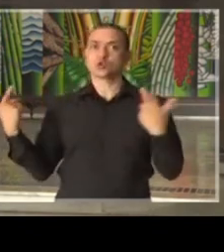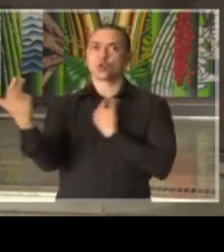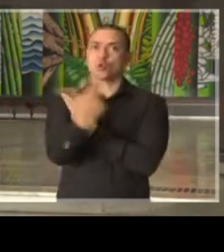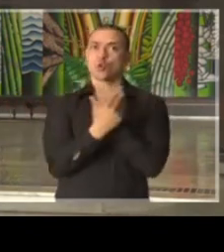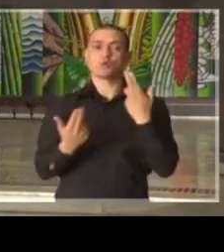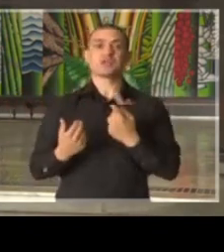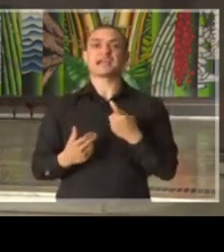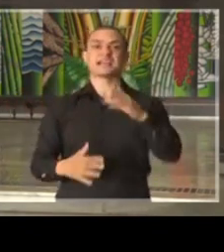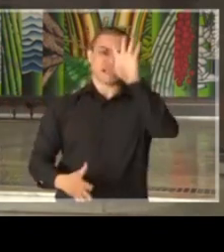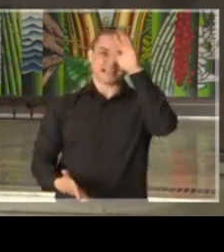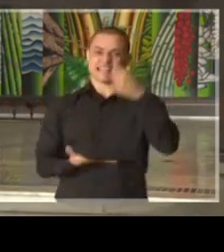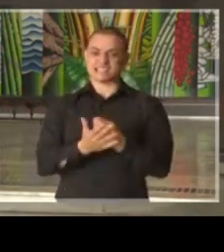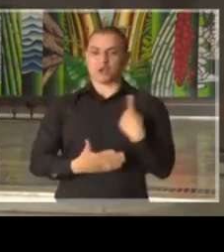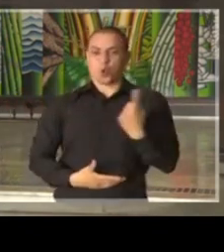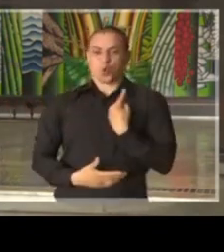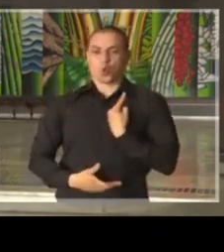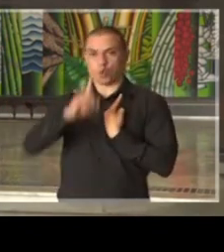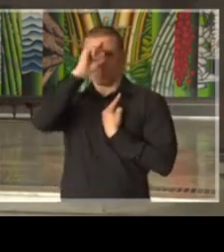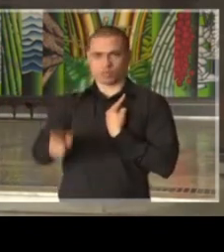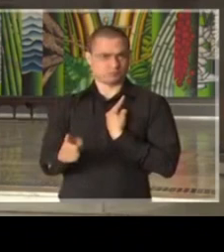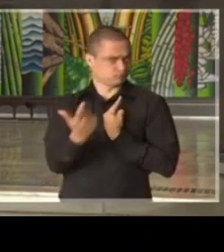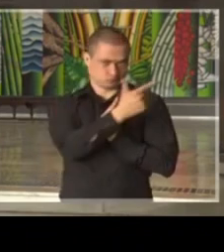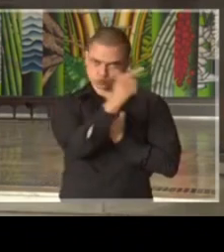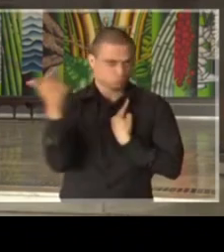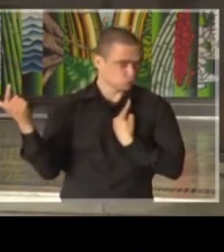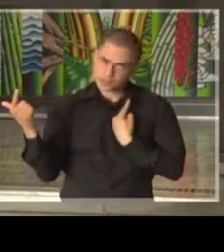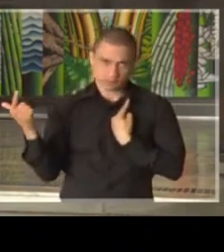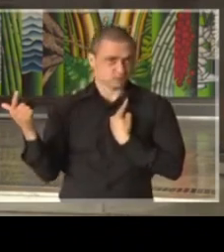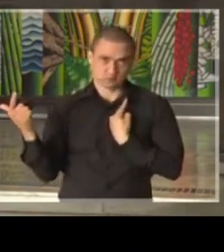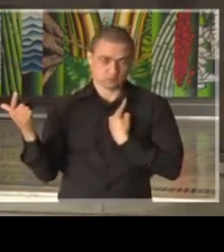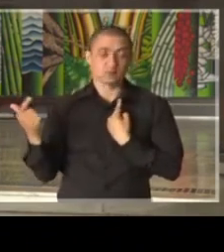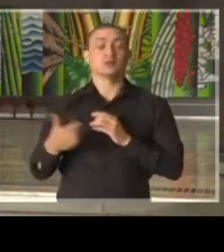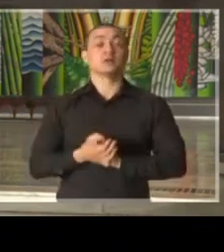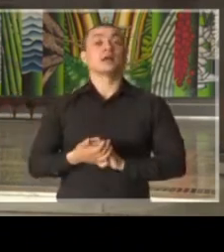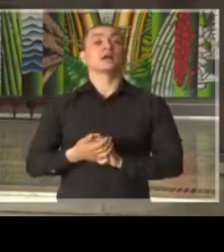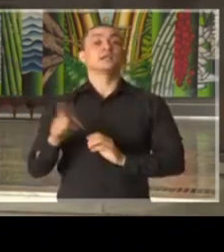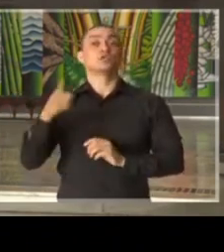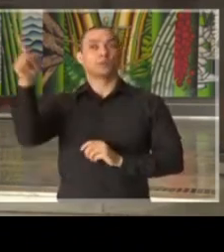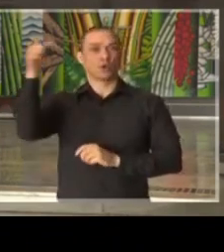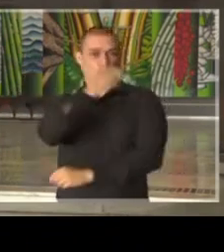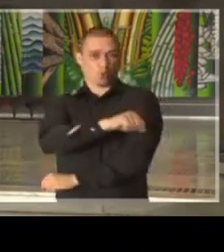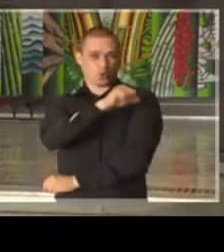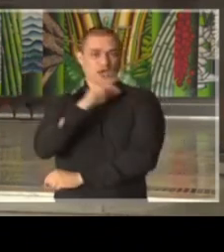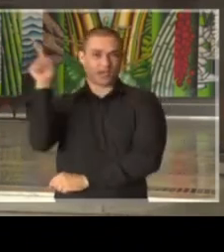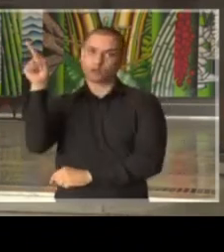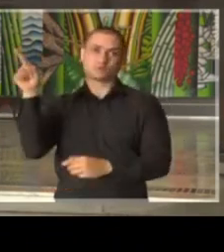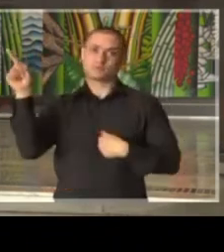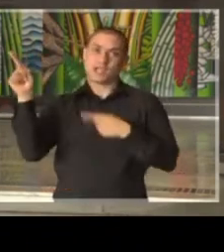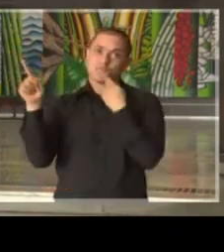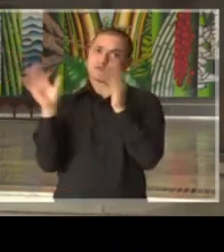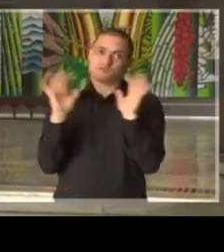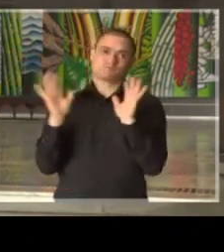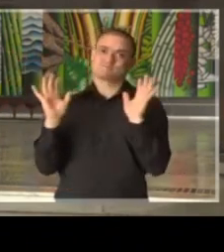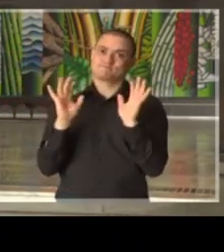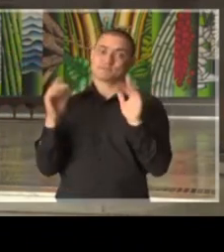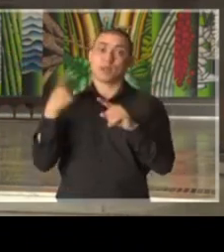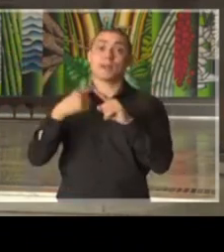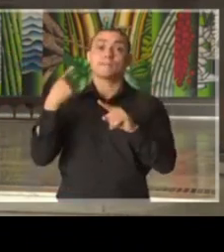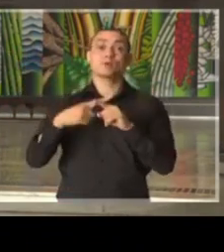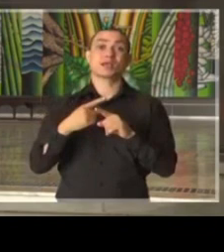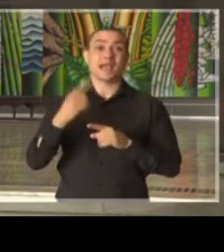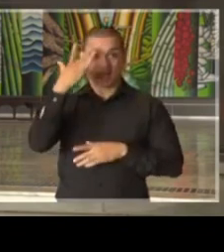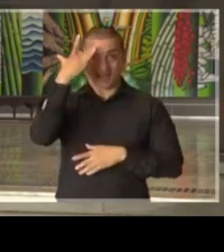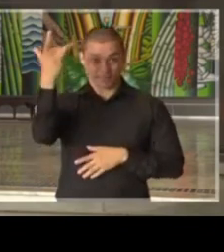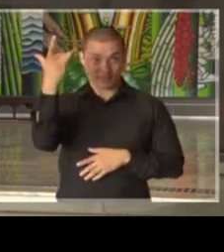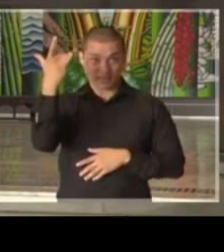unilateralidade nas ações que estamos empreendendo. Em relação ao Rio de Janeiro, eu prefiro não comentar, Arthur, até porque